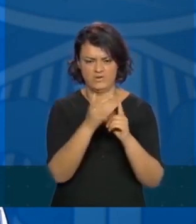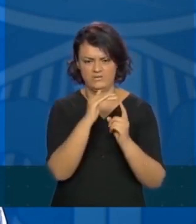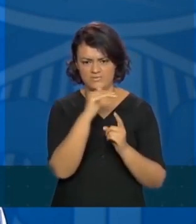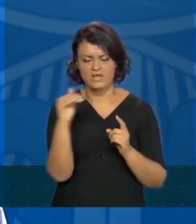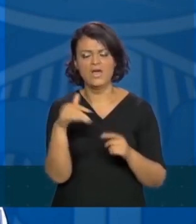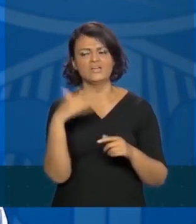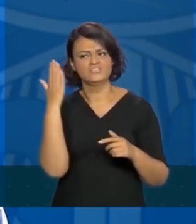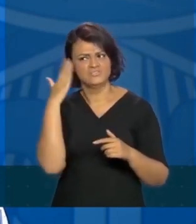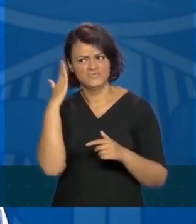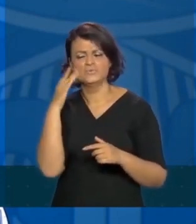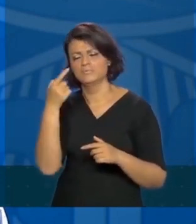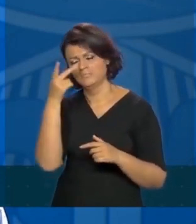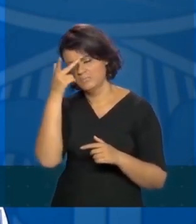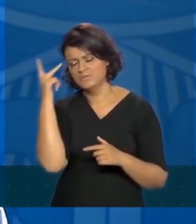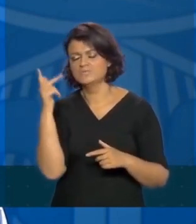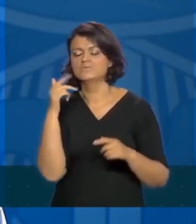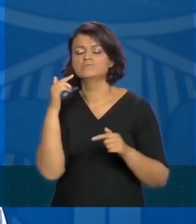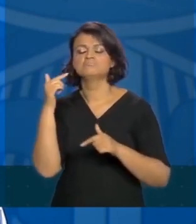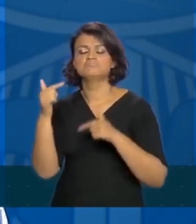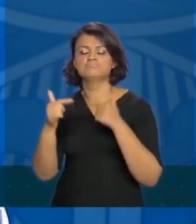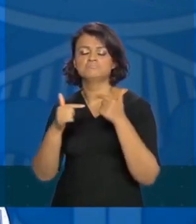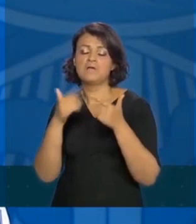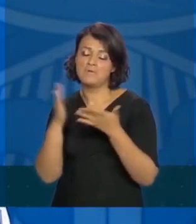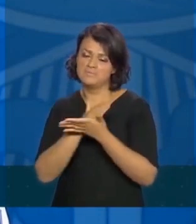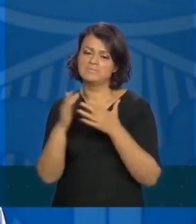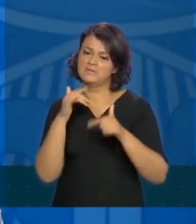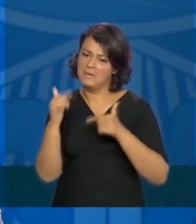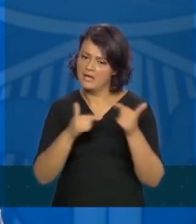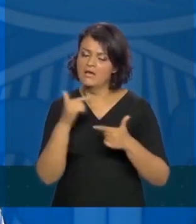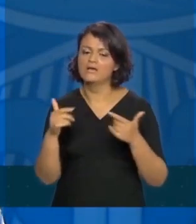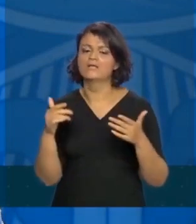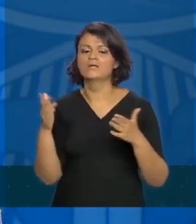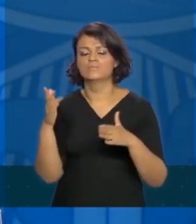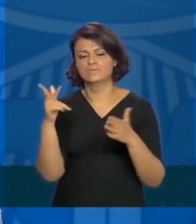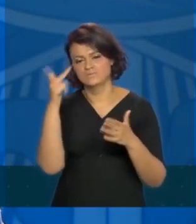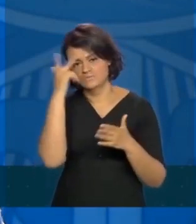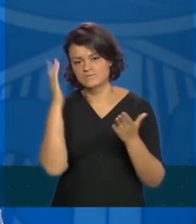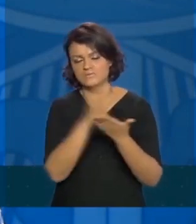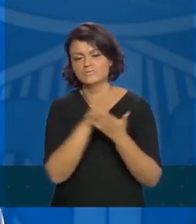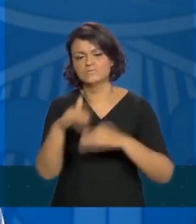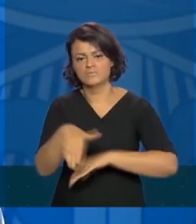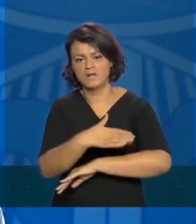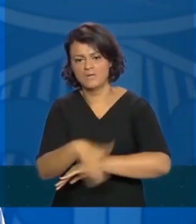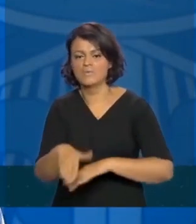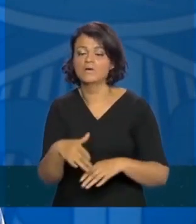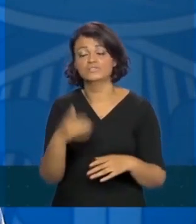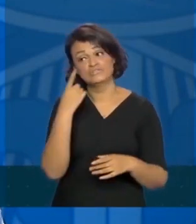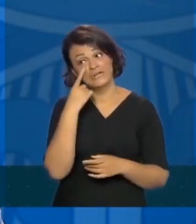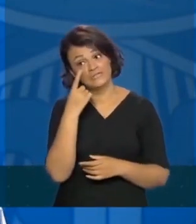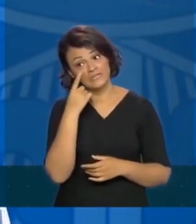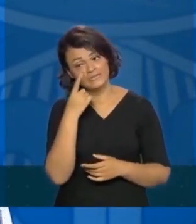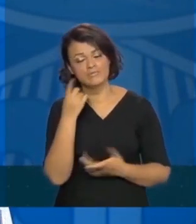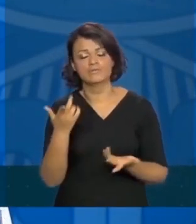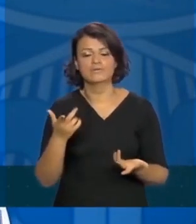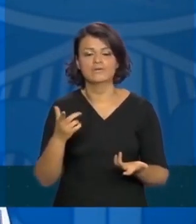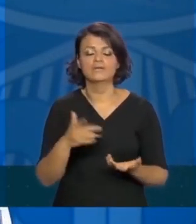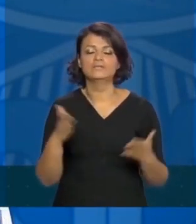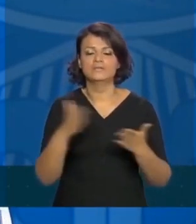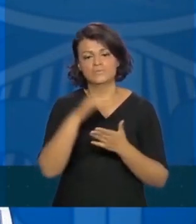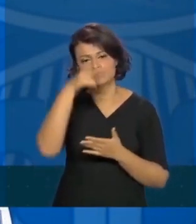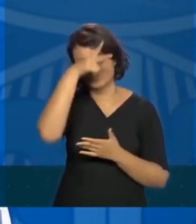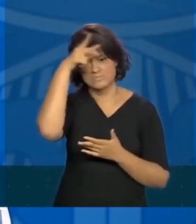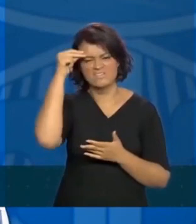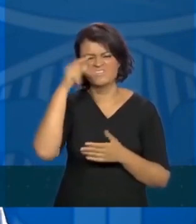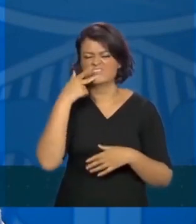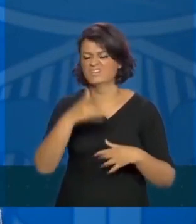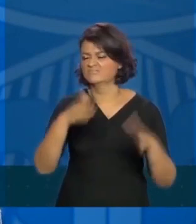se movimentado os serviços essenciais estão funcionando as pessoas tem saído às ruas sim a gente está vendo tem prefeitos que